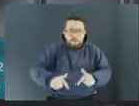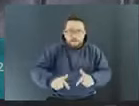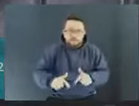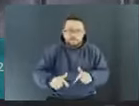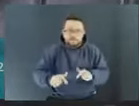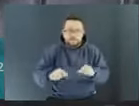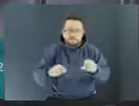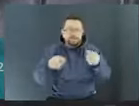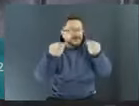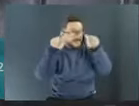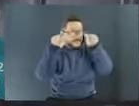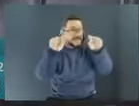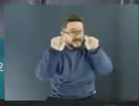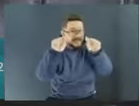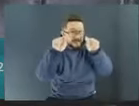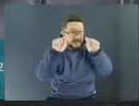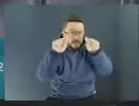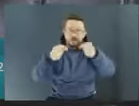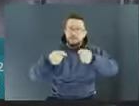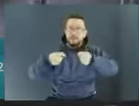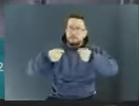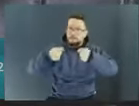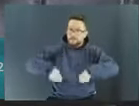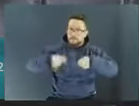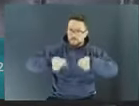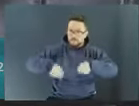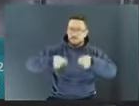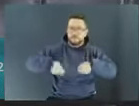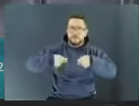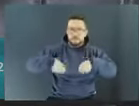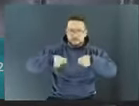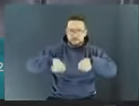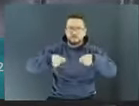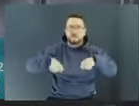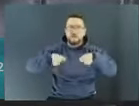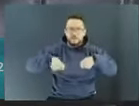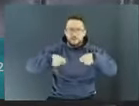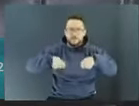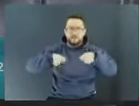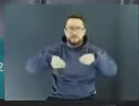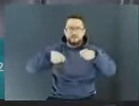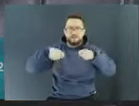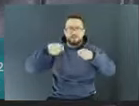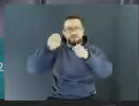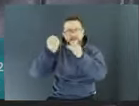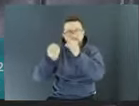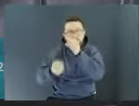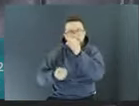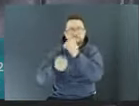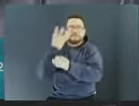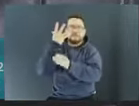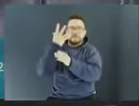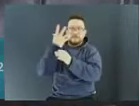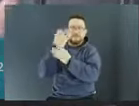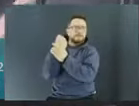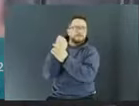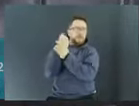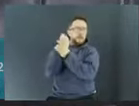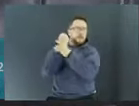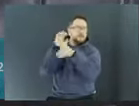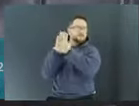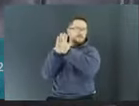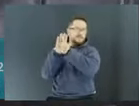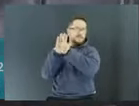para isso é nós precisamos que seja regulamentado, para que a gente tenha essa segurança de poder investir e no mercado. não se eu